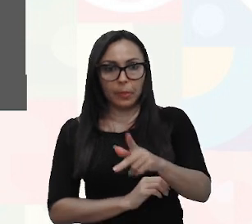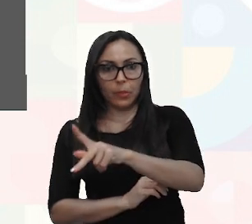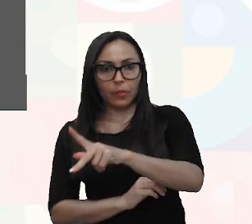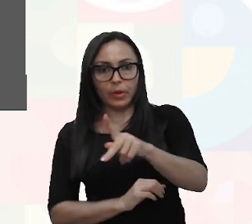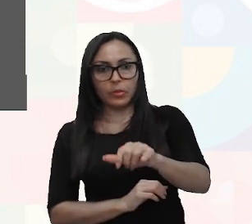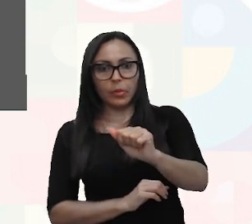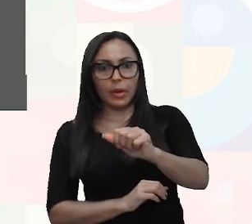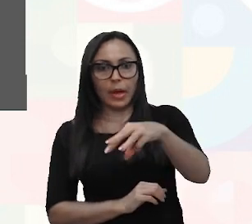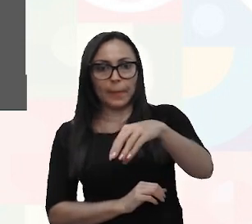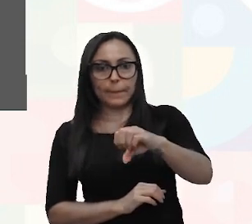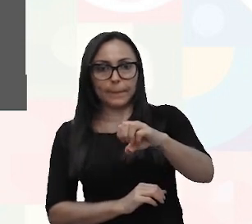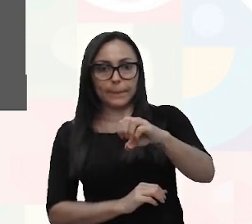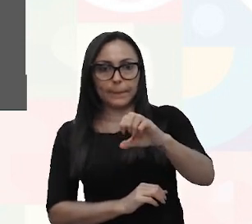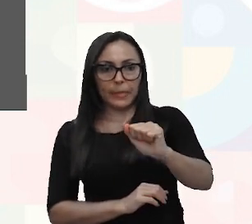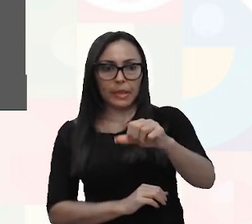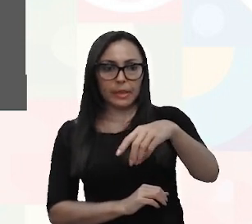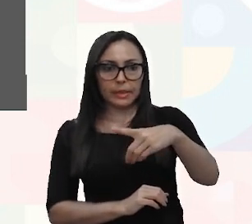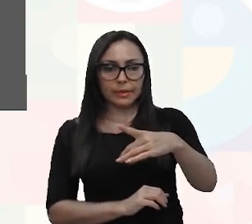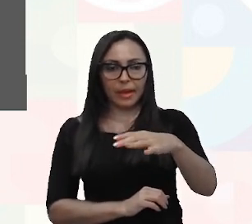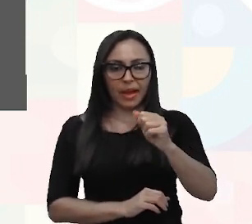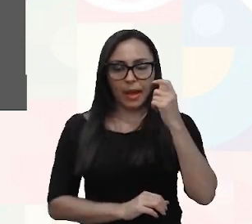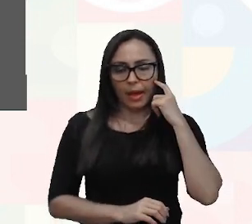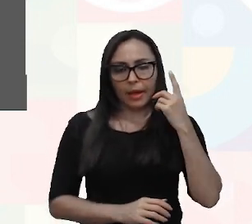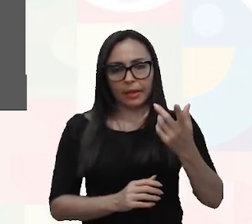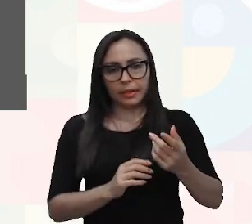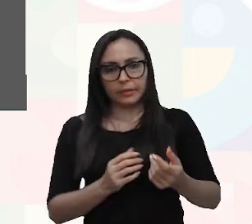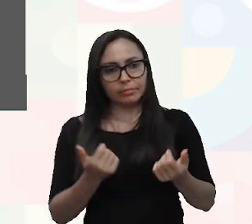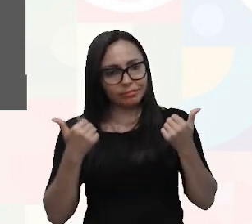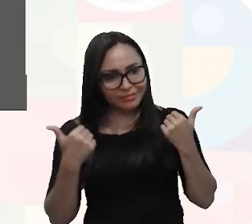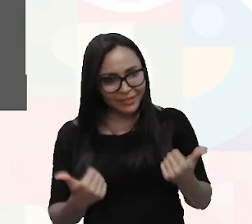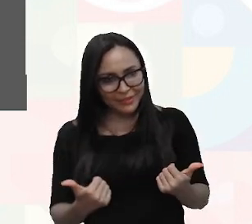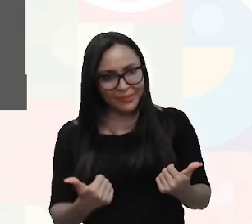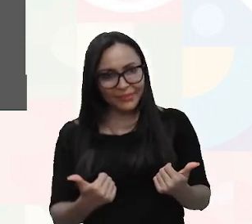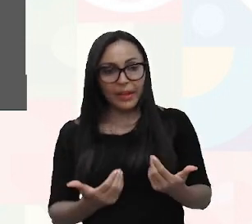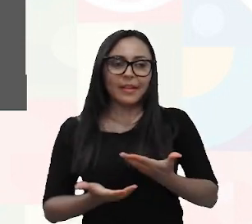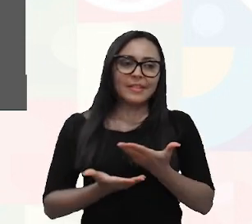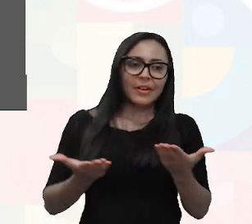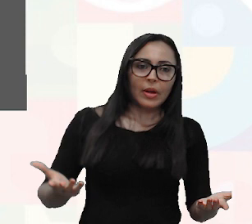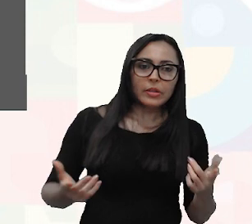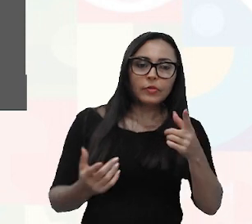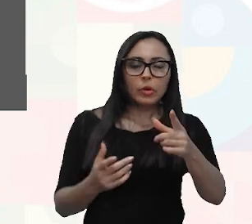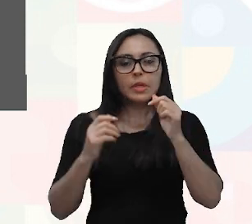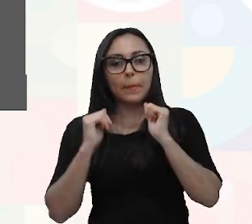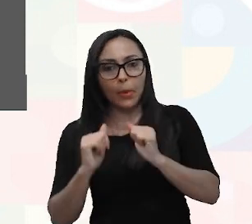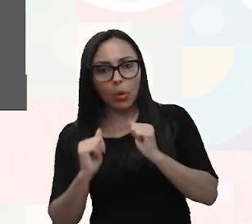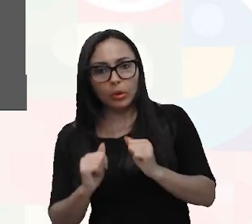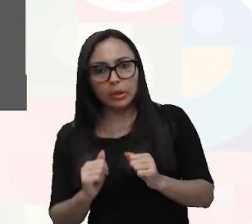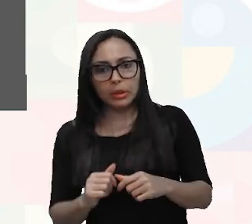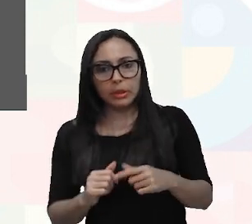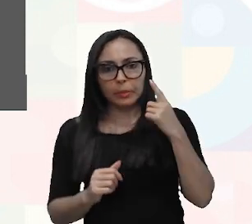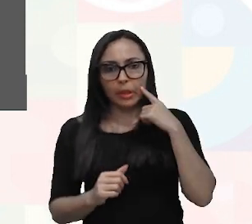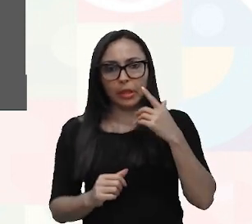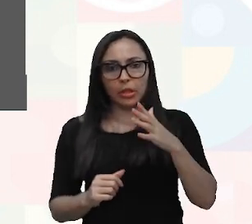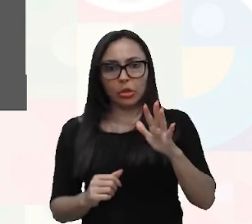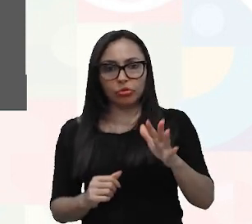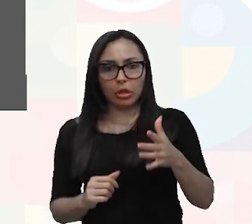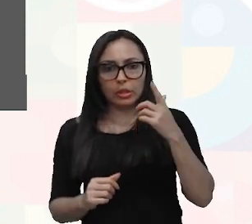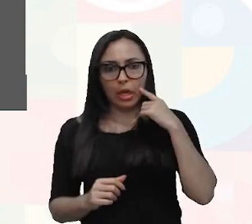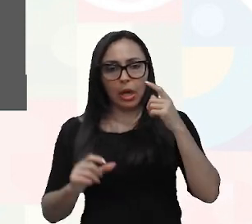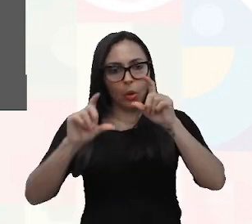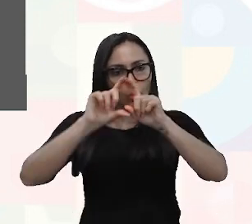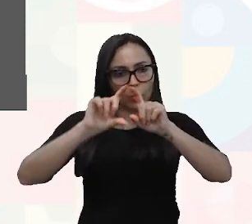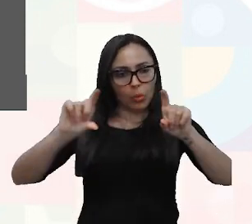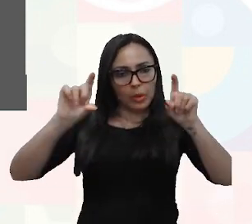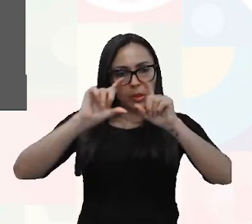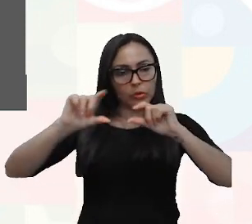e qualquer coisa aqui que eu fosse falar para vocês, tá? Então é isso, você pode, ó, aqui ele já está meio que computando que eu vou